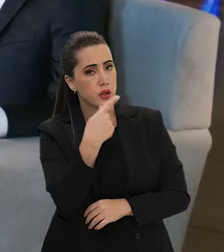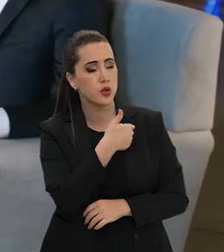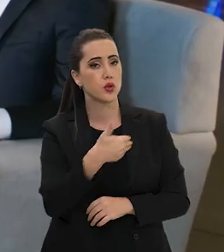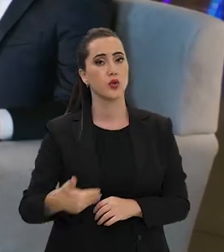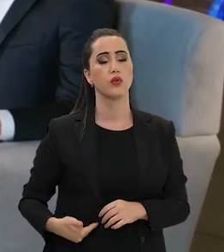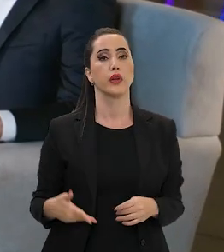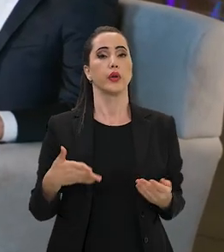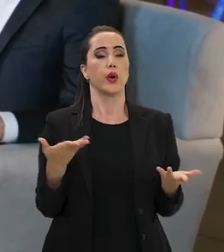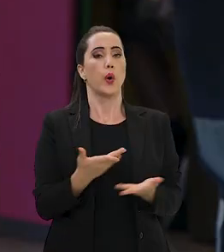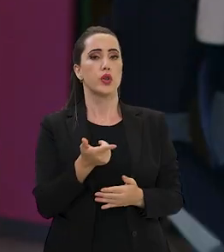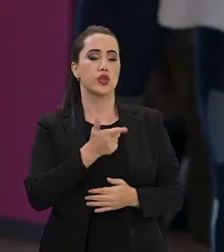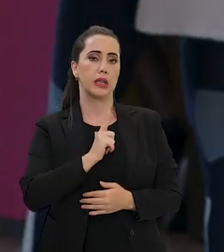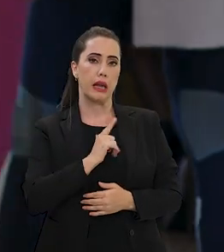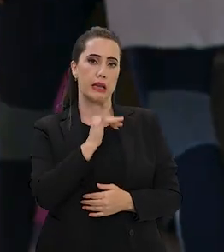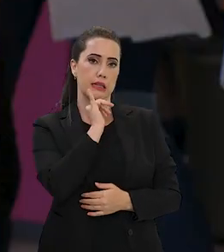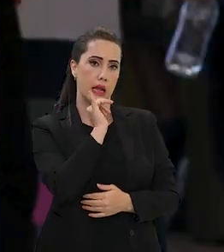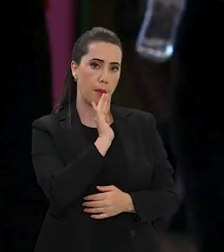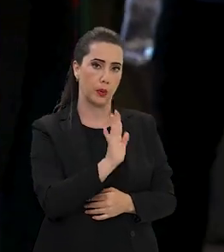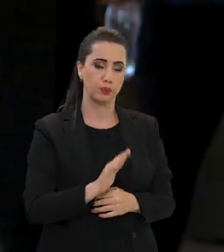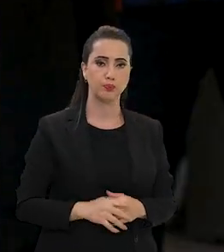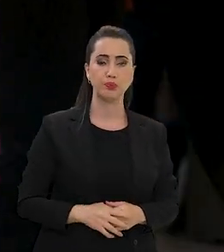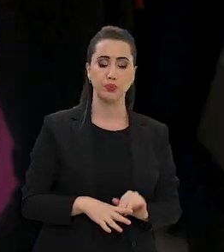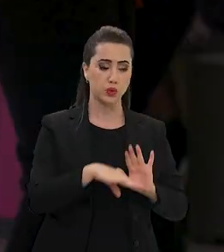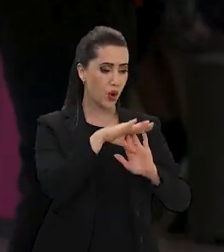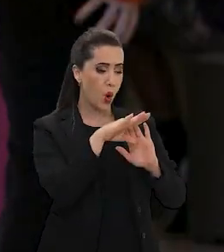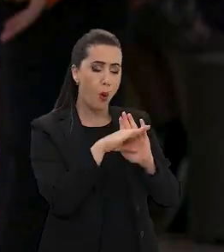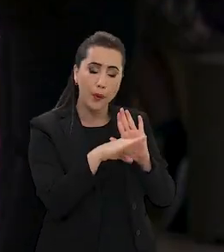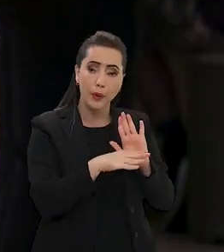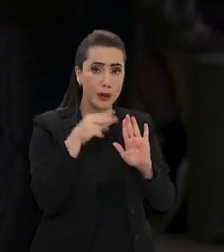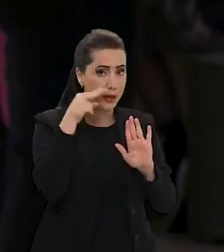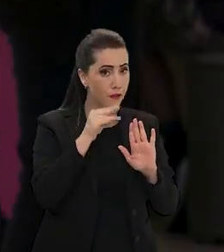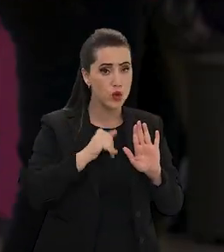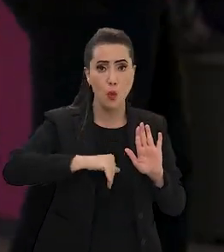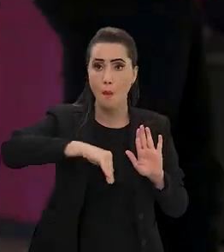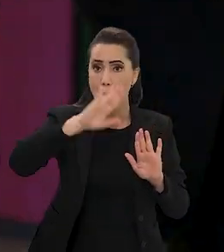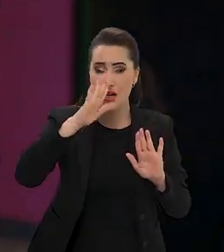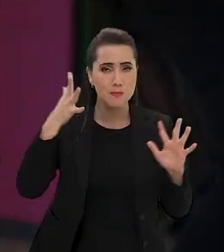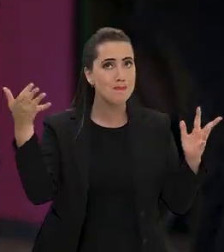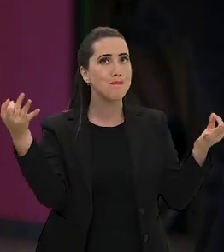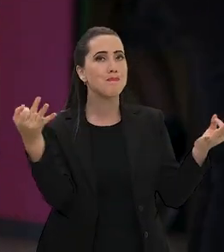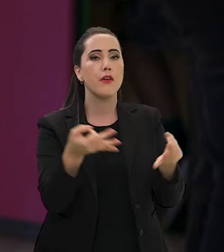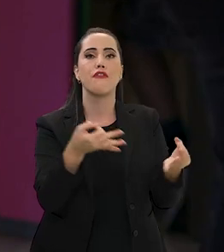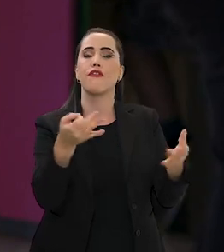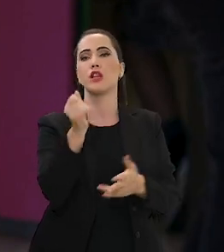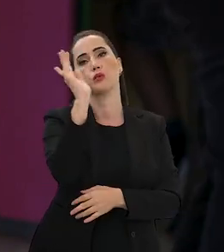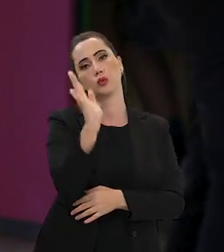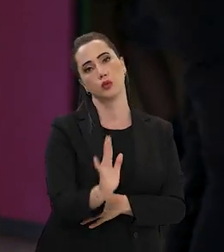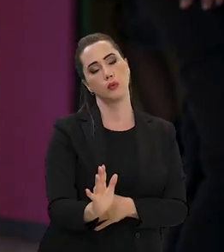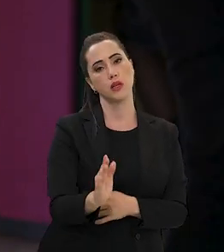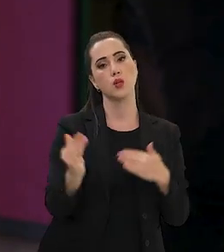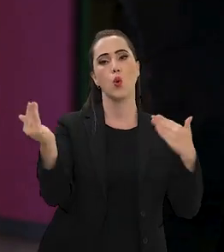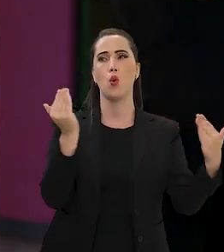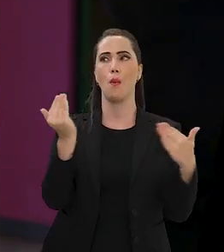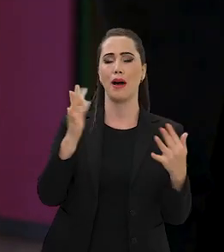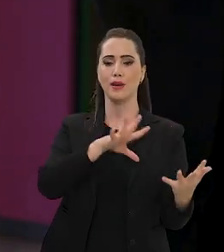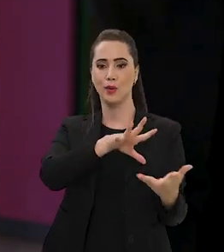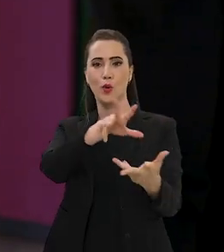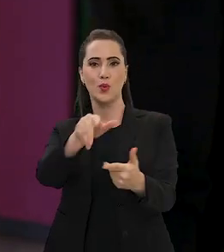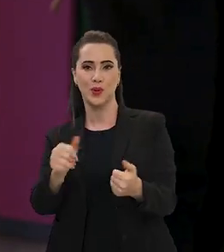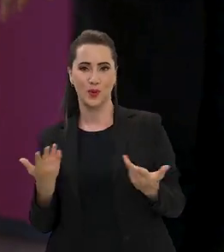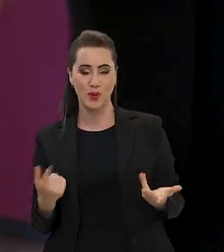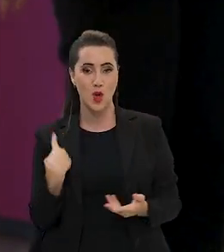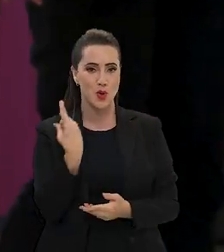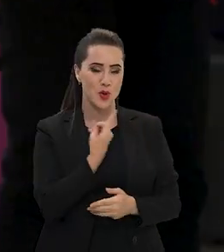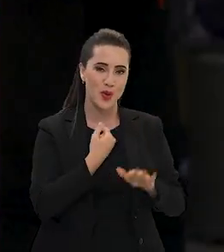públicas. E hoje você tem, por exemplo, o programa mais, que eu considero como um dos programas mais exitosos do Brasil, se você compara o cenário